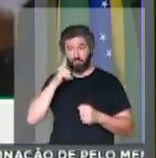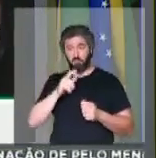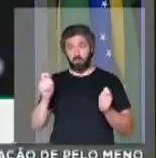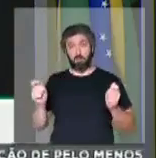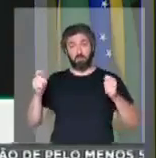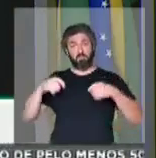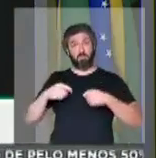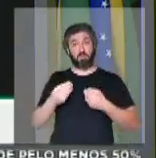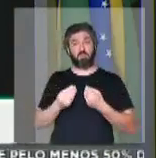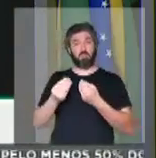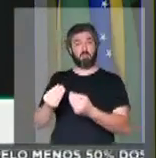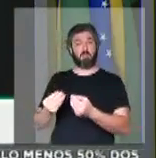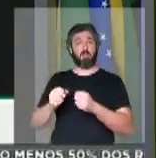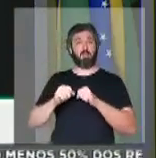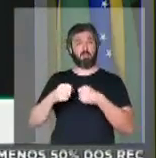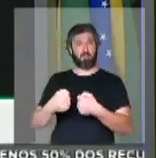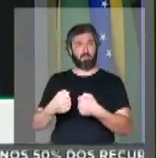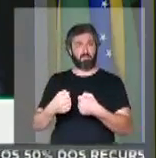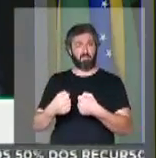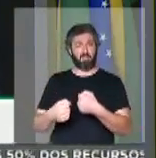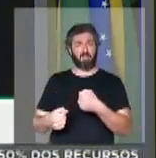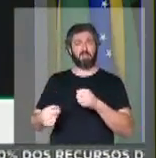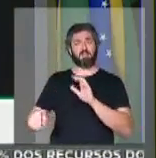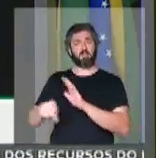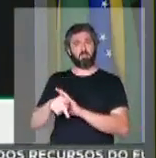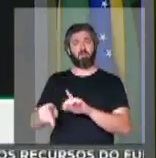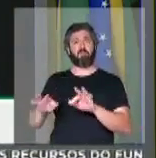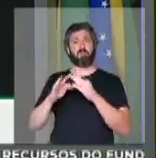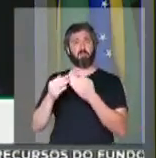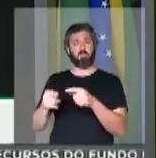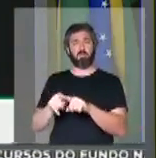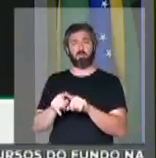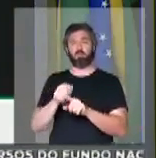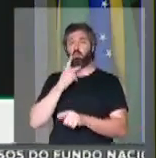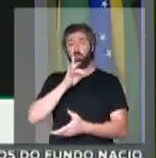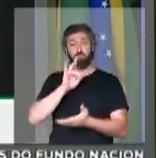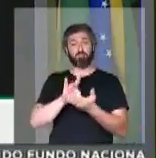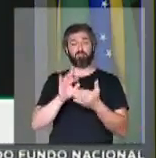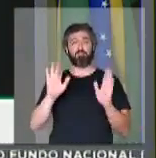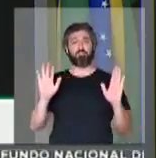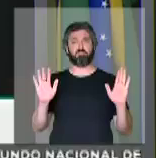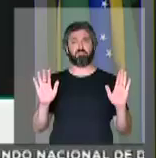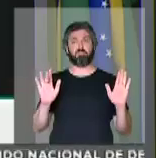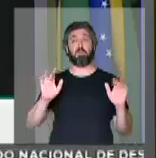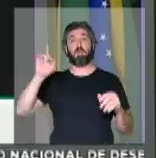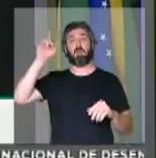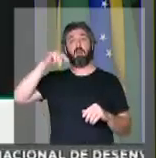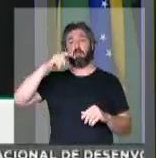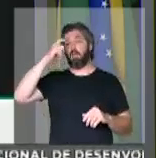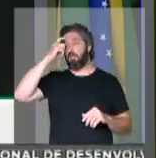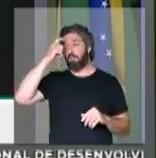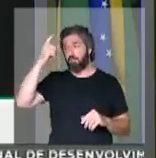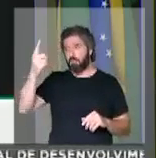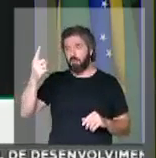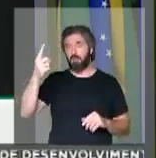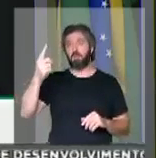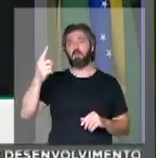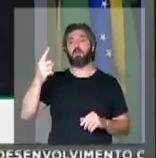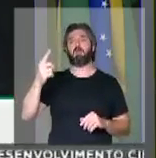possibilidade dele se defender e dele defender a sua família, afirmo com todas as letras, é uma ideia